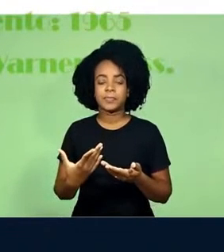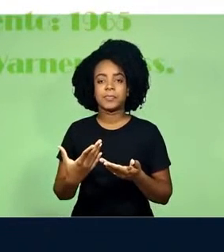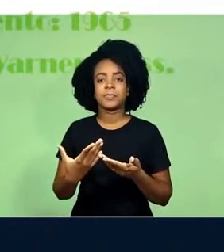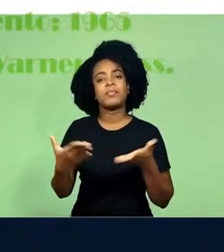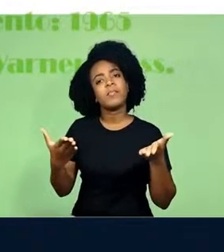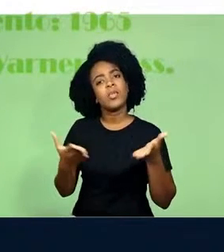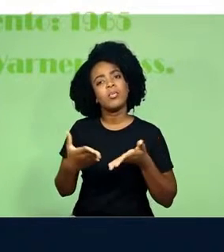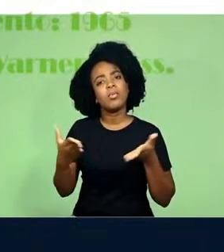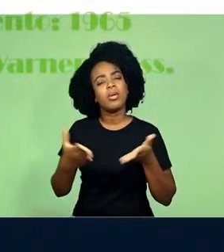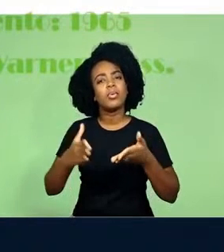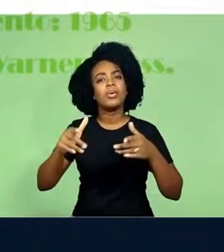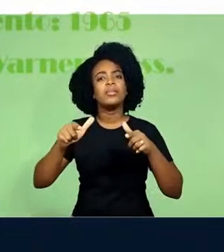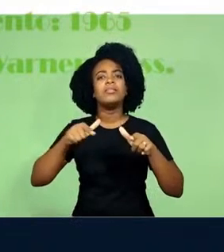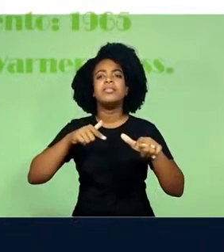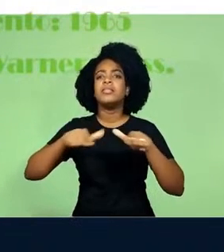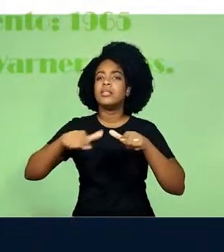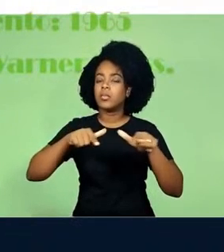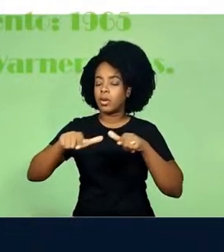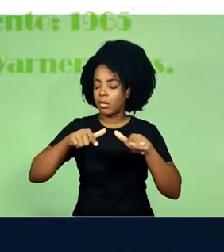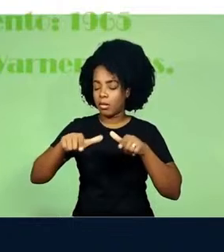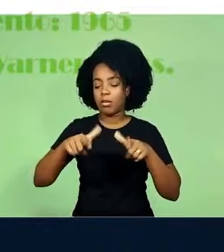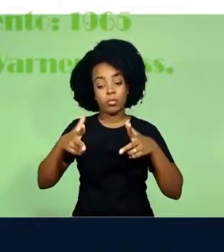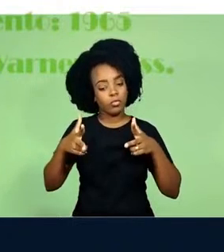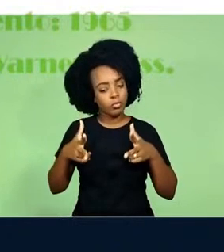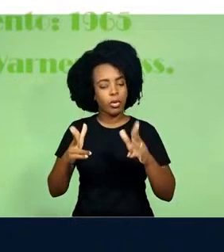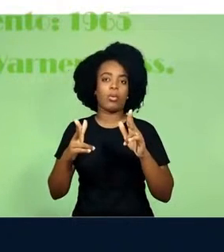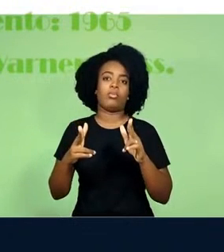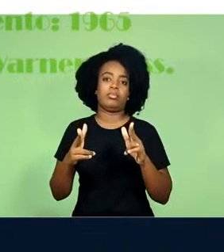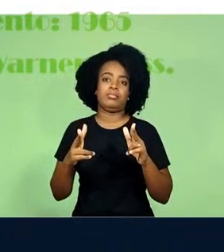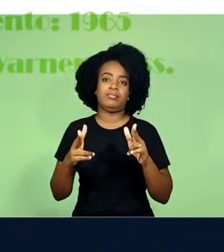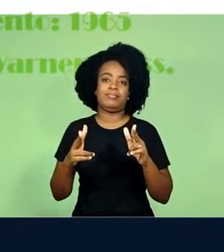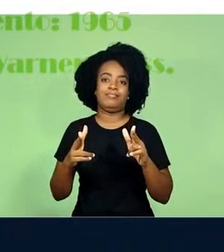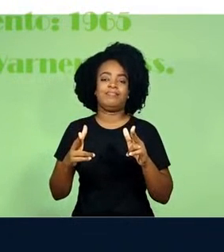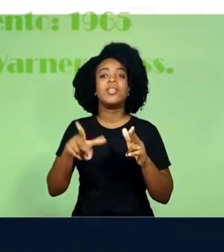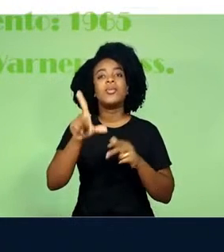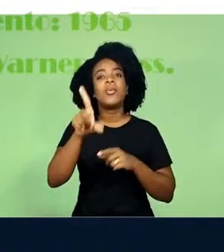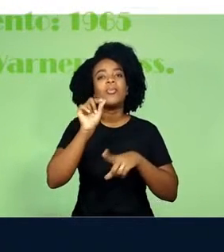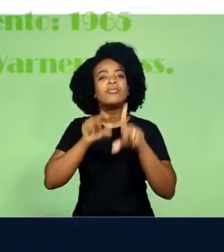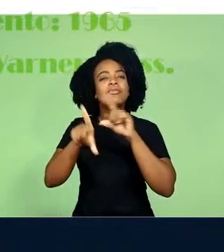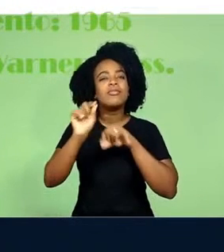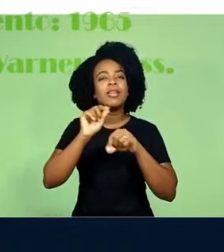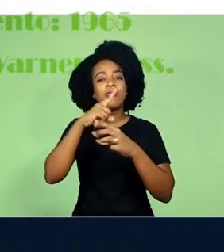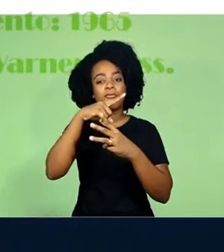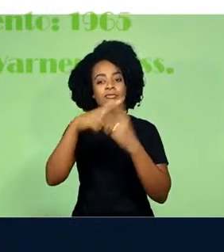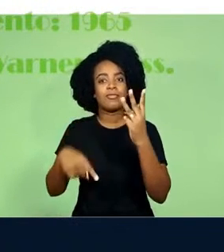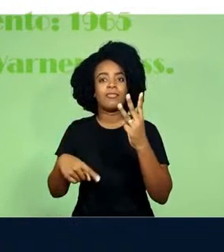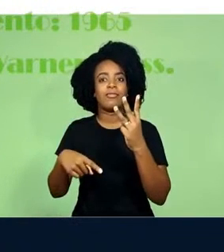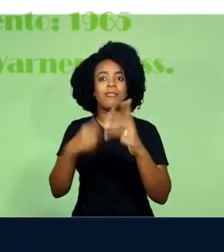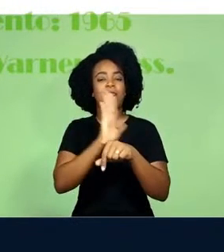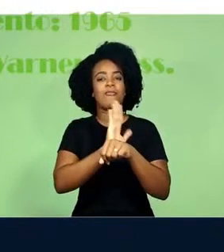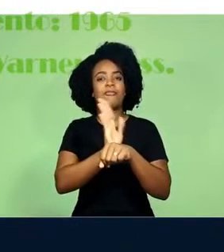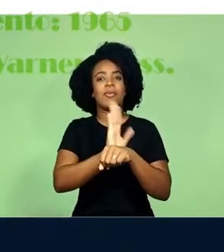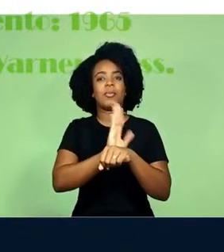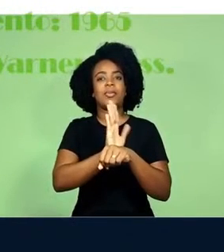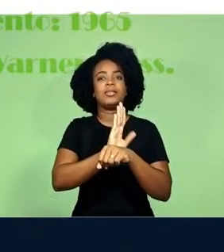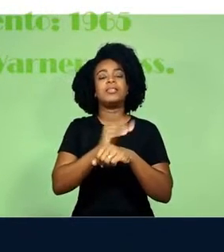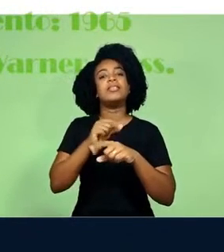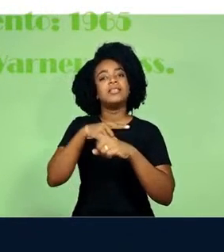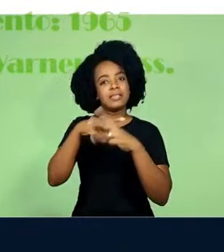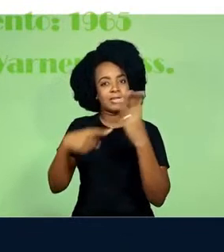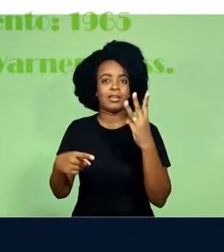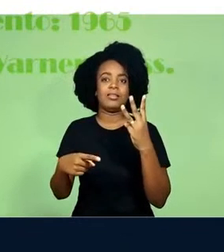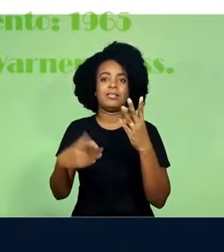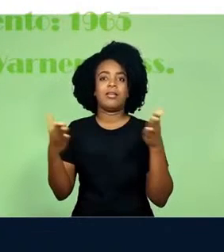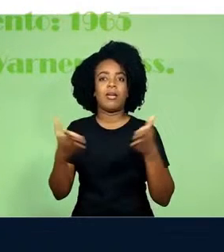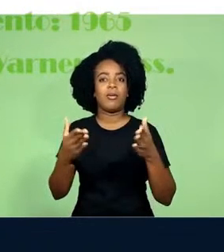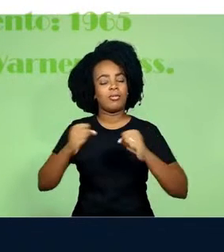Para trabalhar, nós precisamos fazer um recorte. Então, nós decidimos por três filmes para trazer aqui nesse debate.